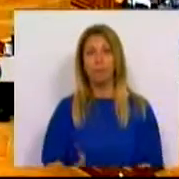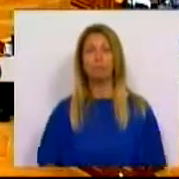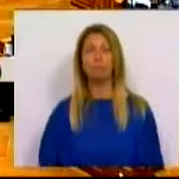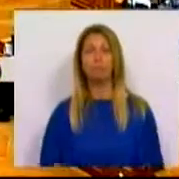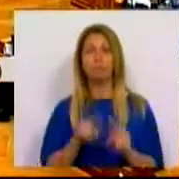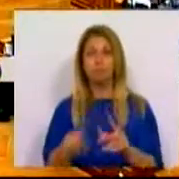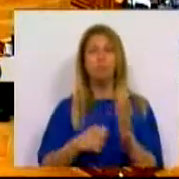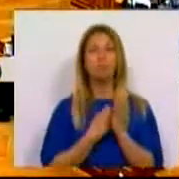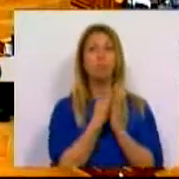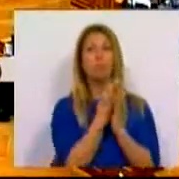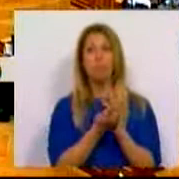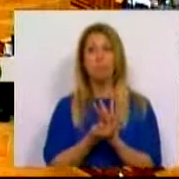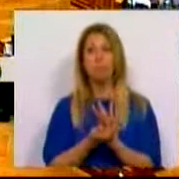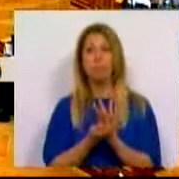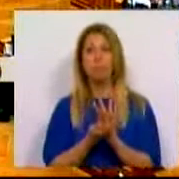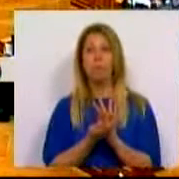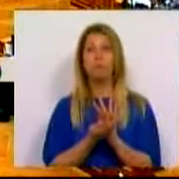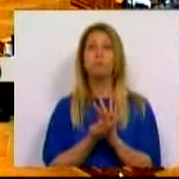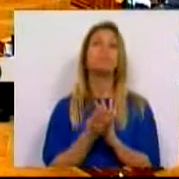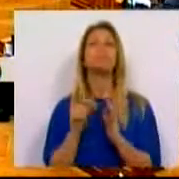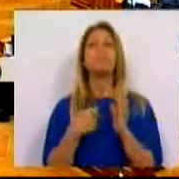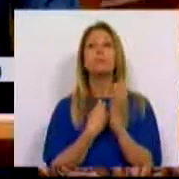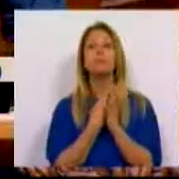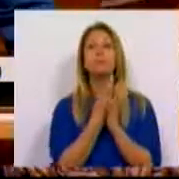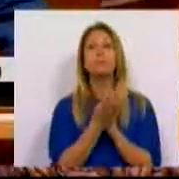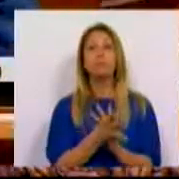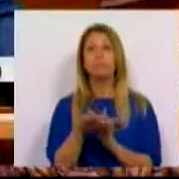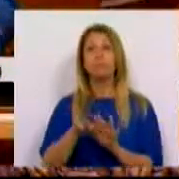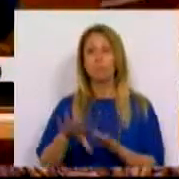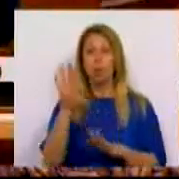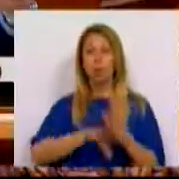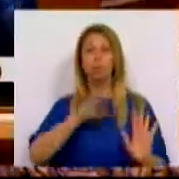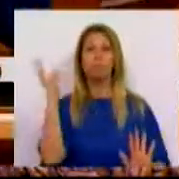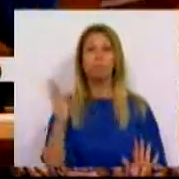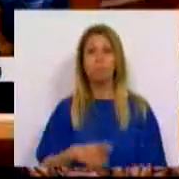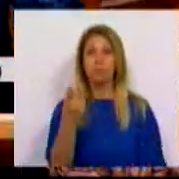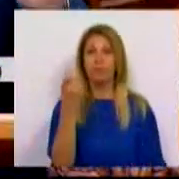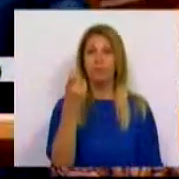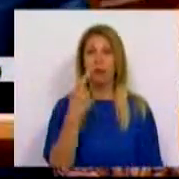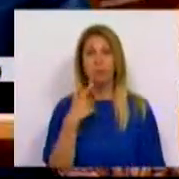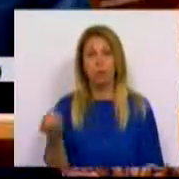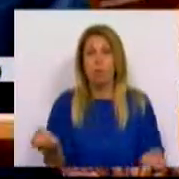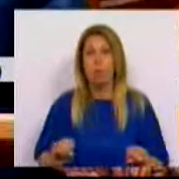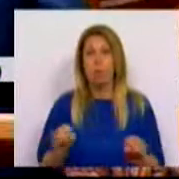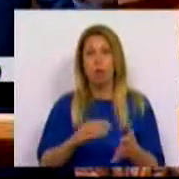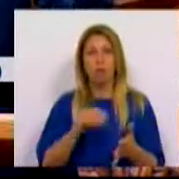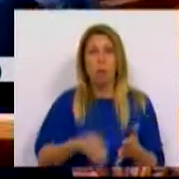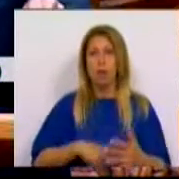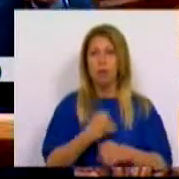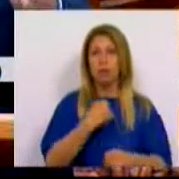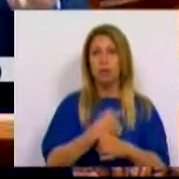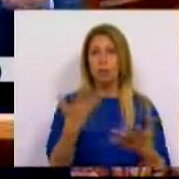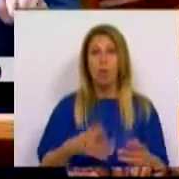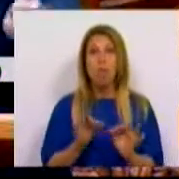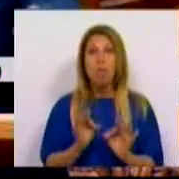Estas múltiplas... Estas múltiplas dimensões da precariedade, a falta, ausência de vínculos laborais, o próprio